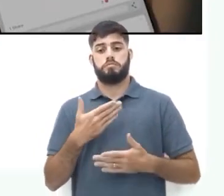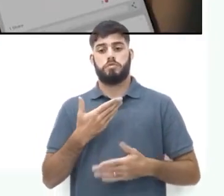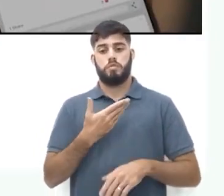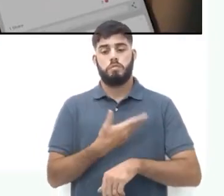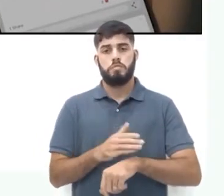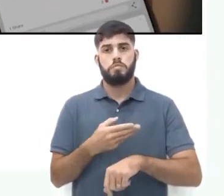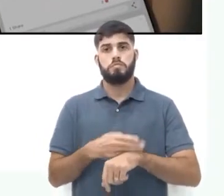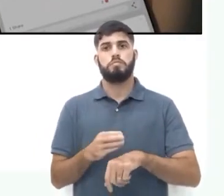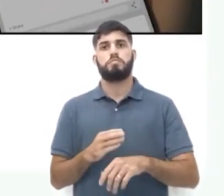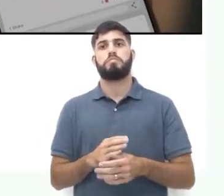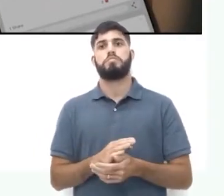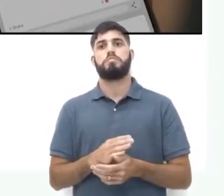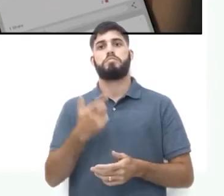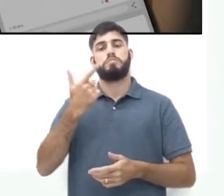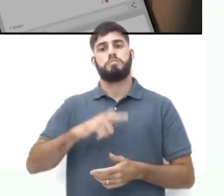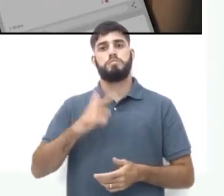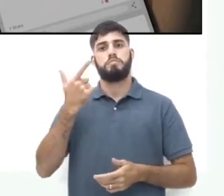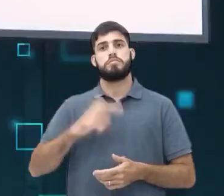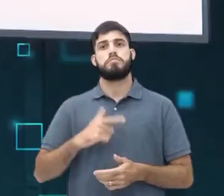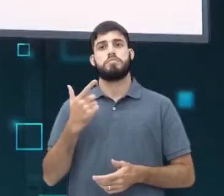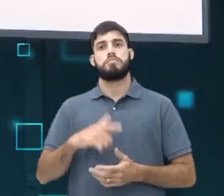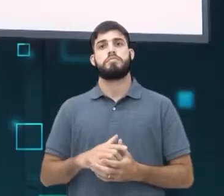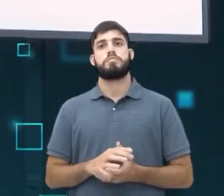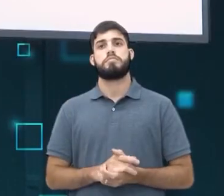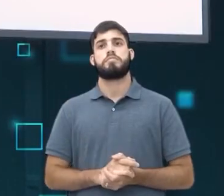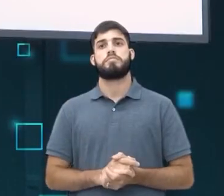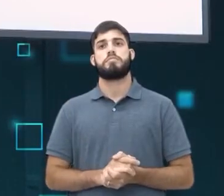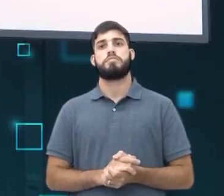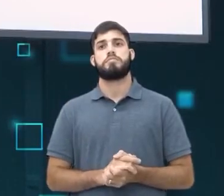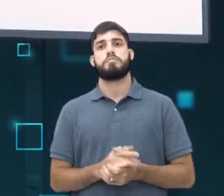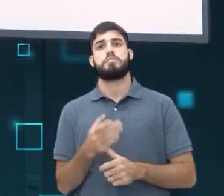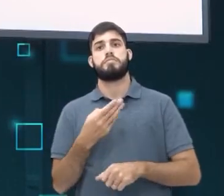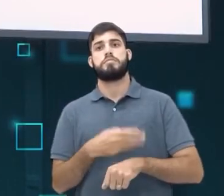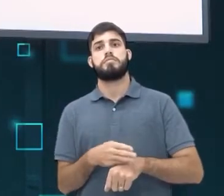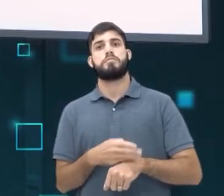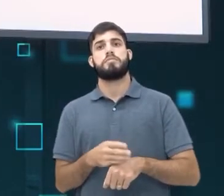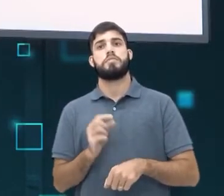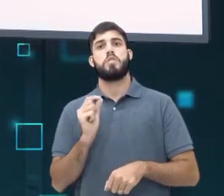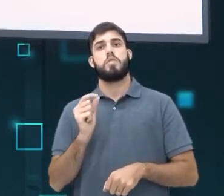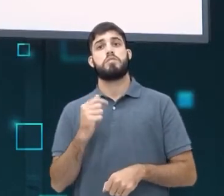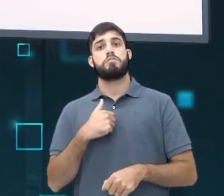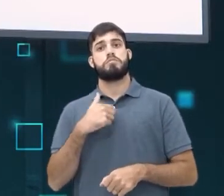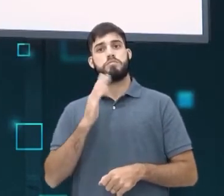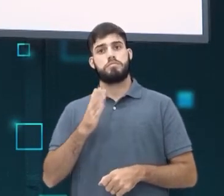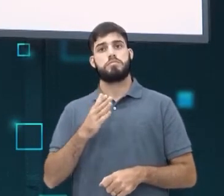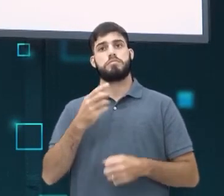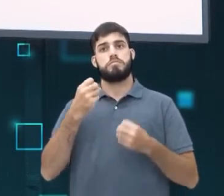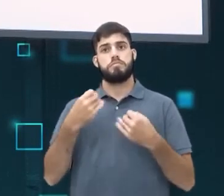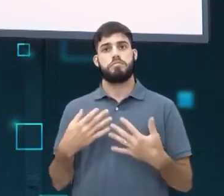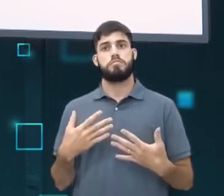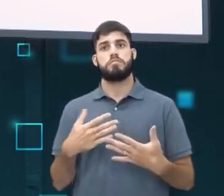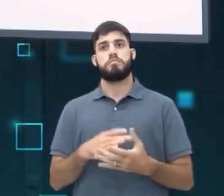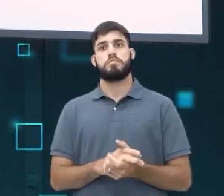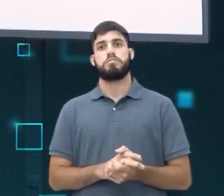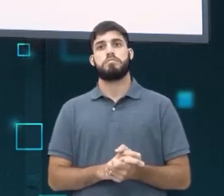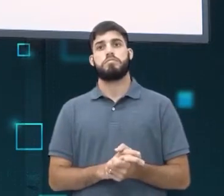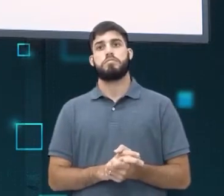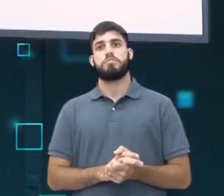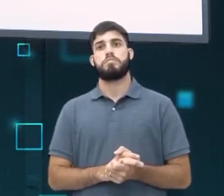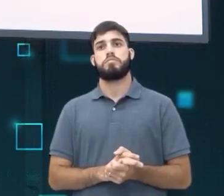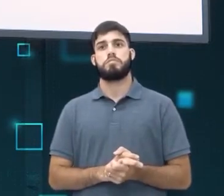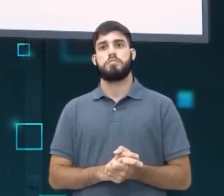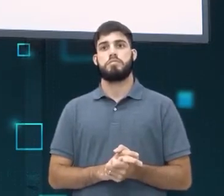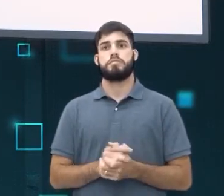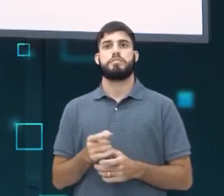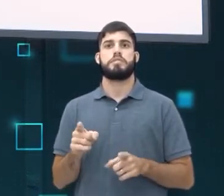indivíduos repetitivamente. Isso é praticamente o que eu já falei. As pessoas ficam insistindo em apelidar, em